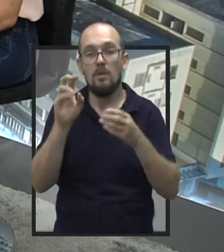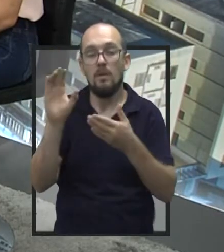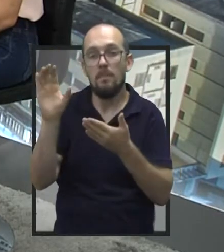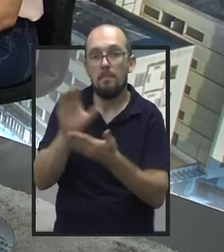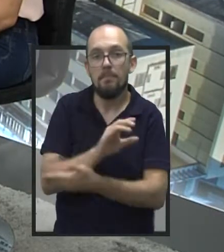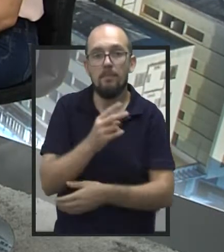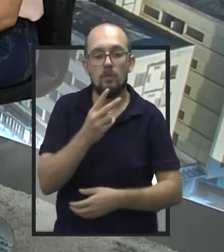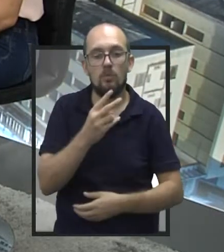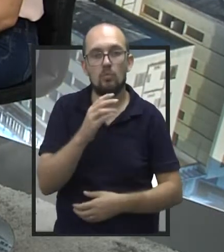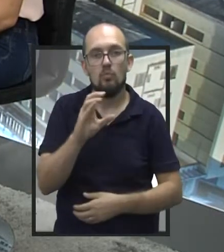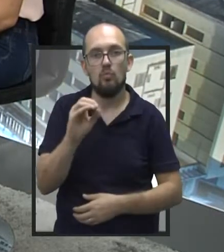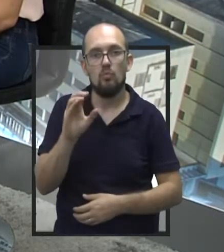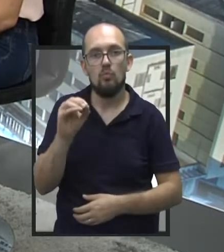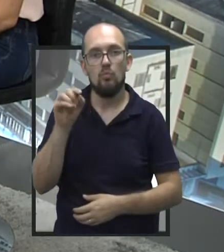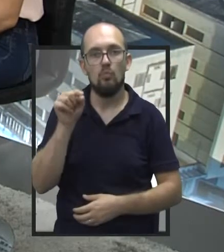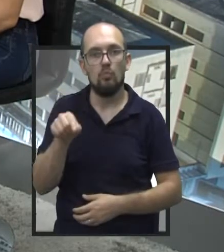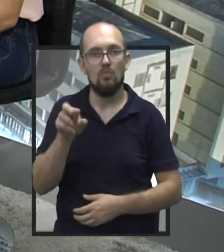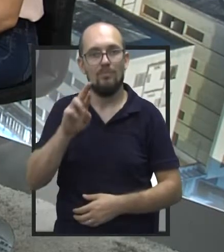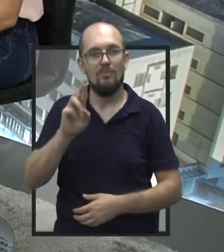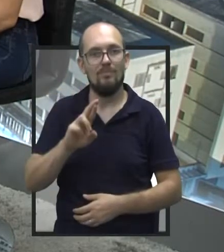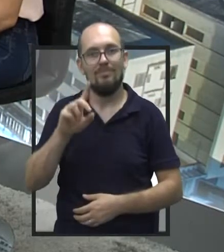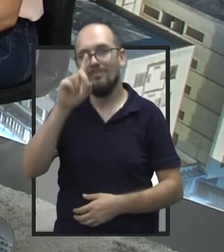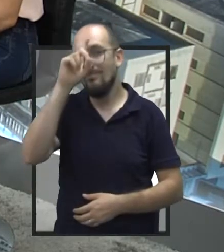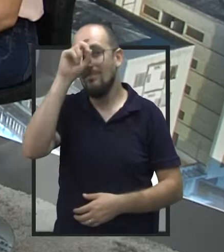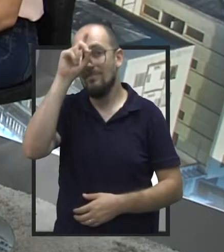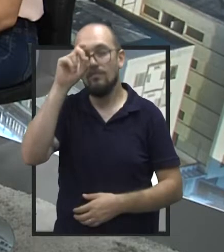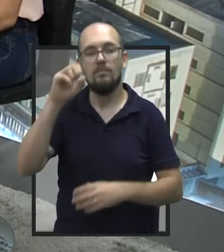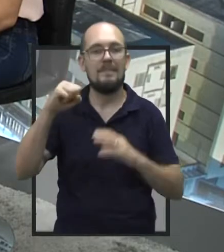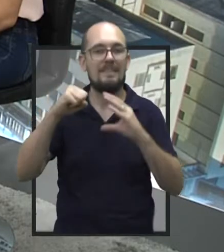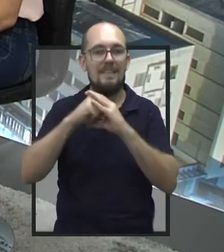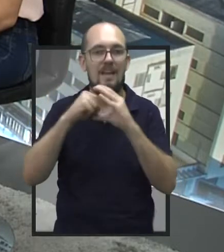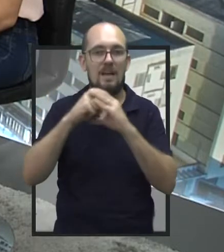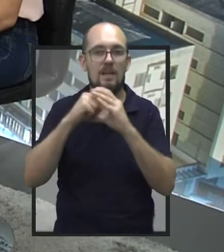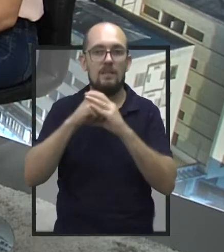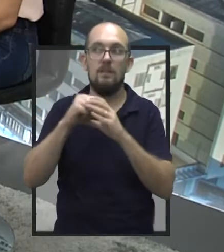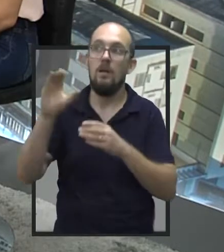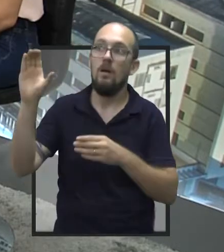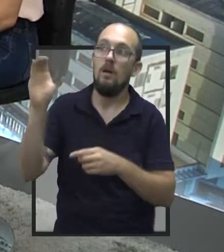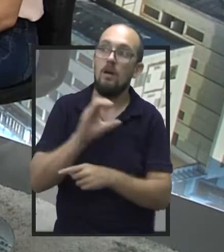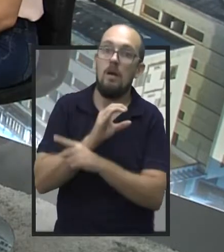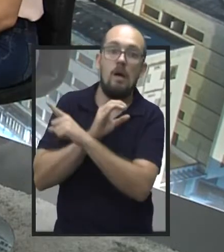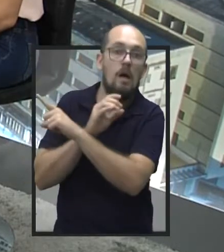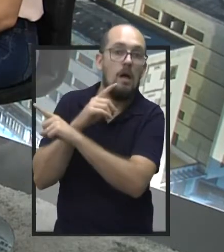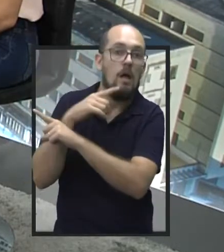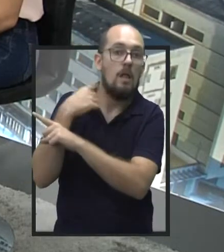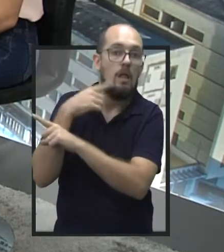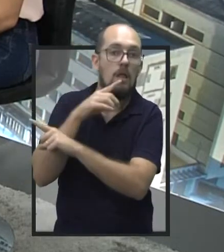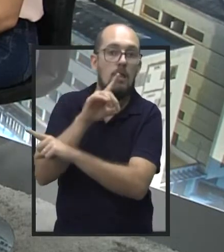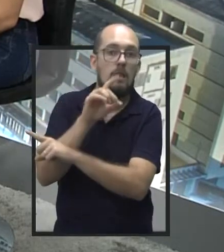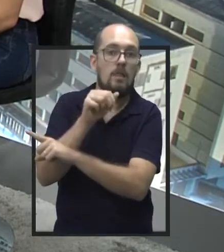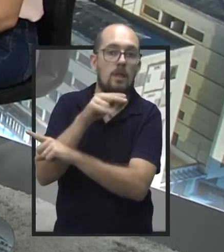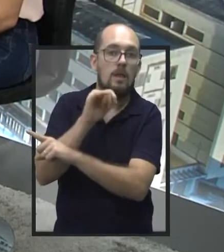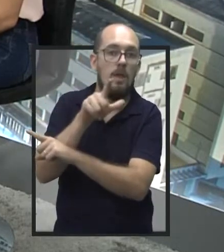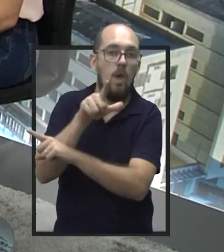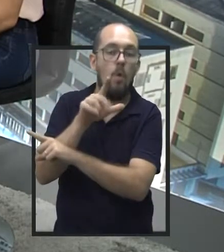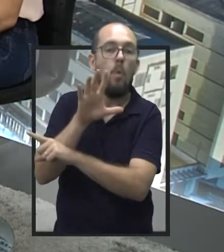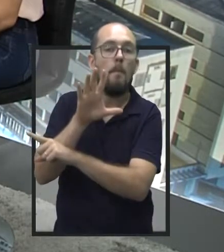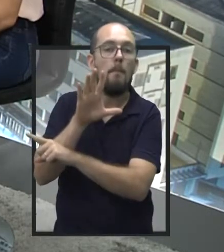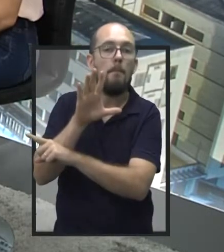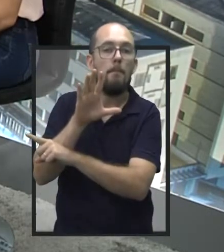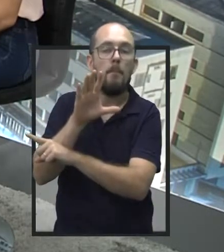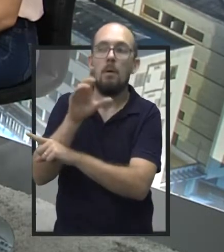200 mil reais para a Santa Casa, que teria sido encaminhada pelo deputado Daniel Soares, mas que acabou sendo cancelada.